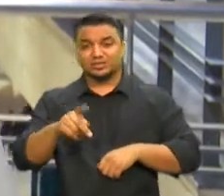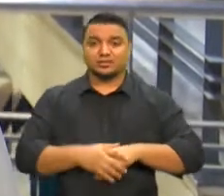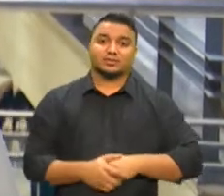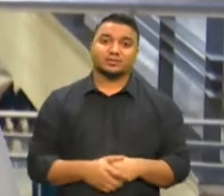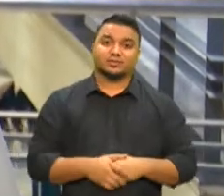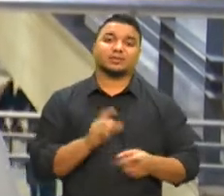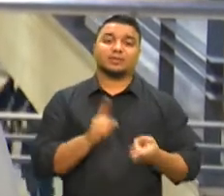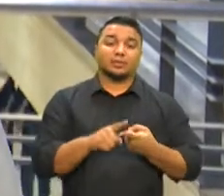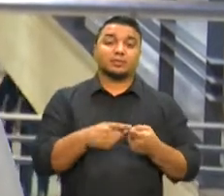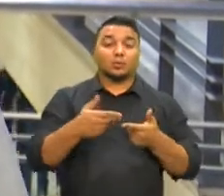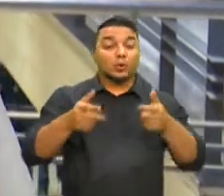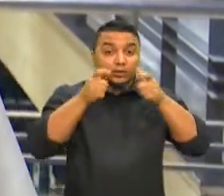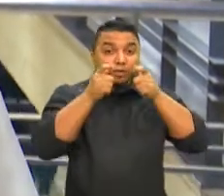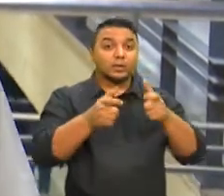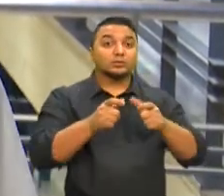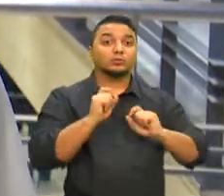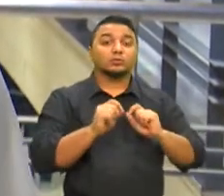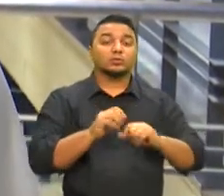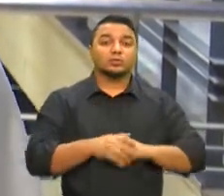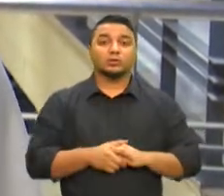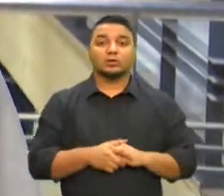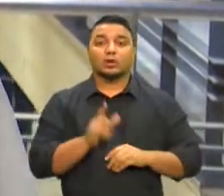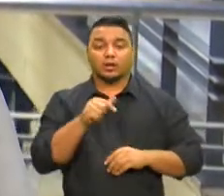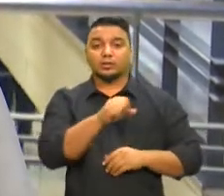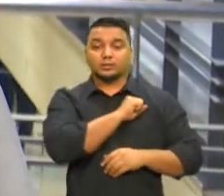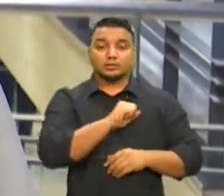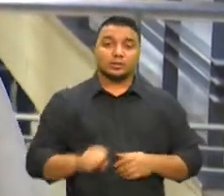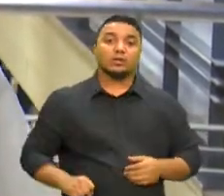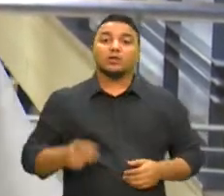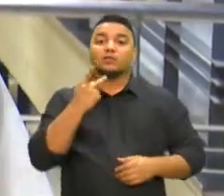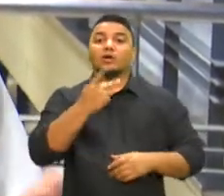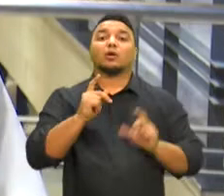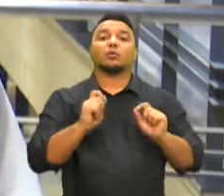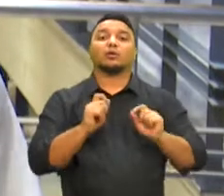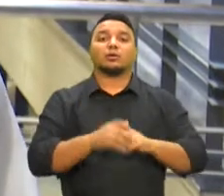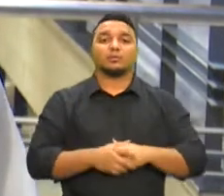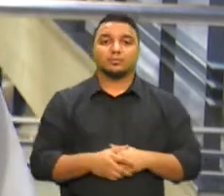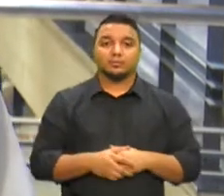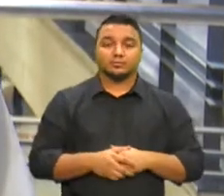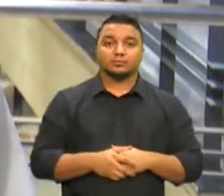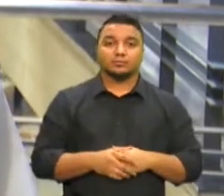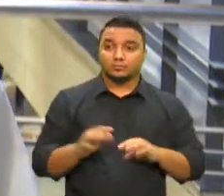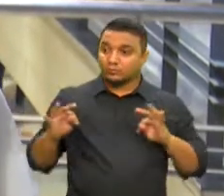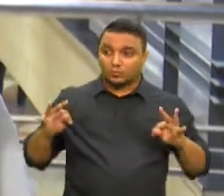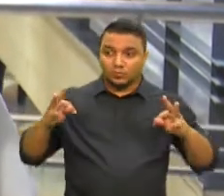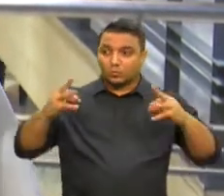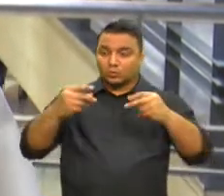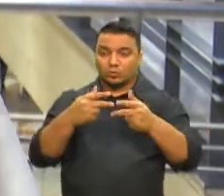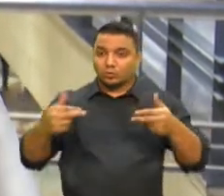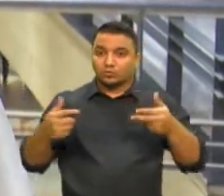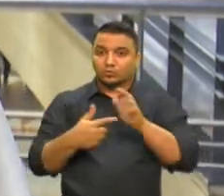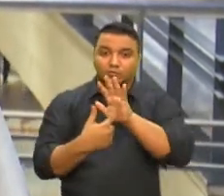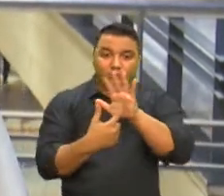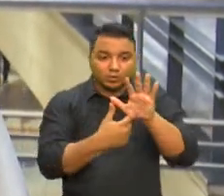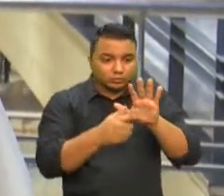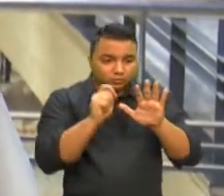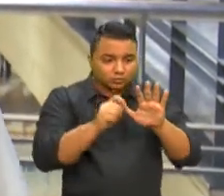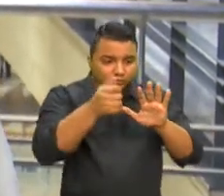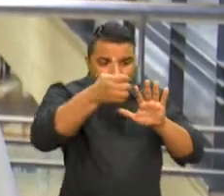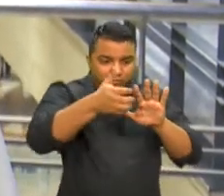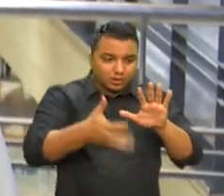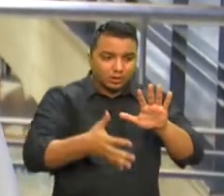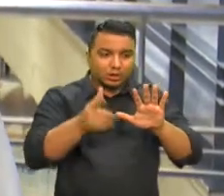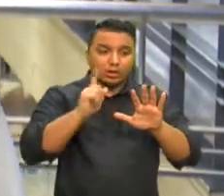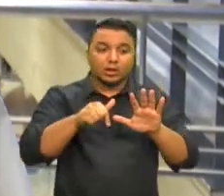algo interessante. Os senadores dizem todos os fatos e dizem para aplicar,